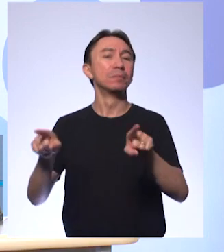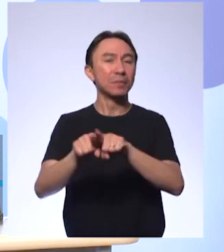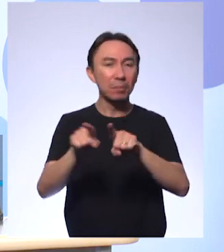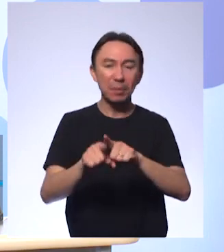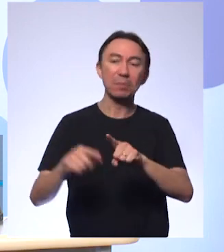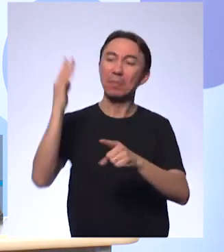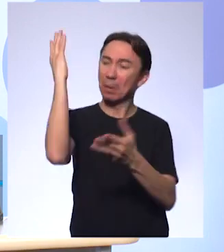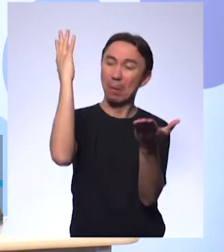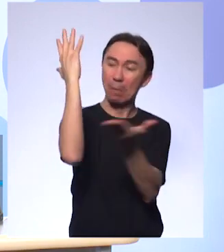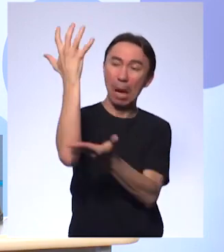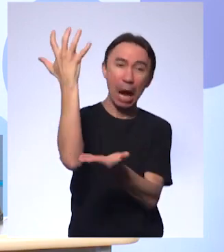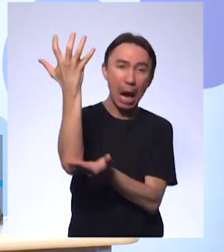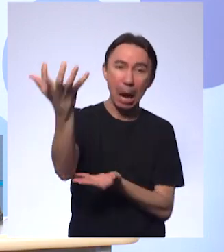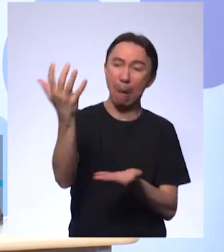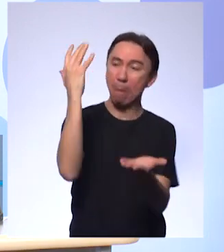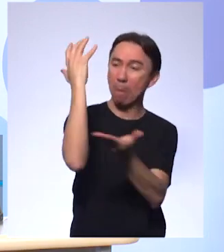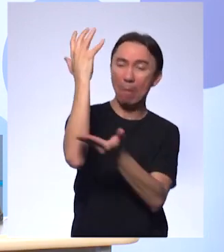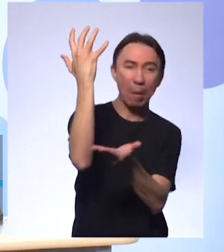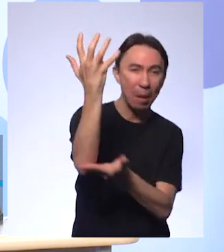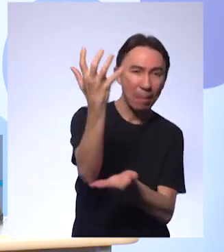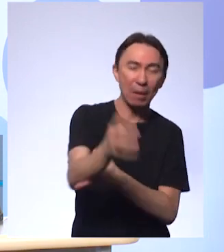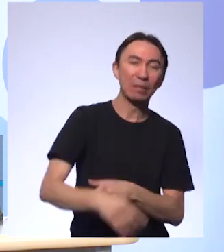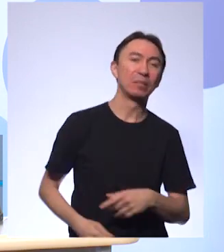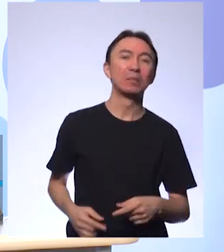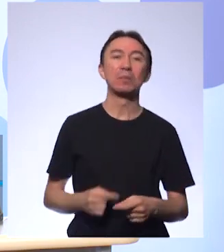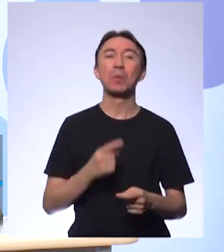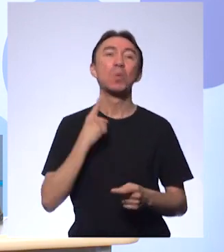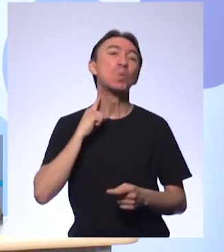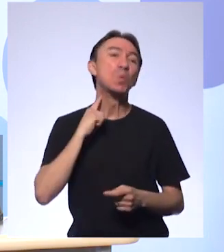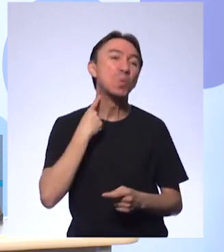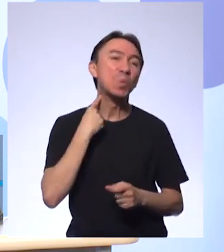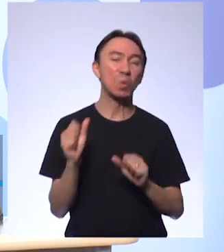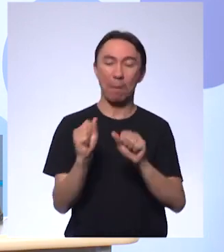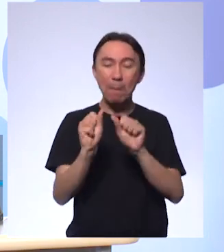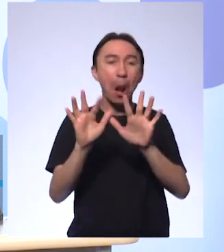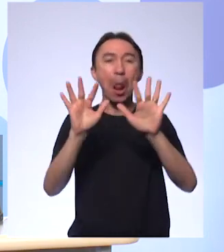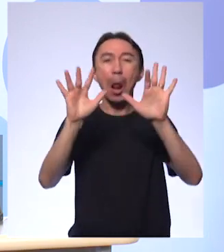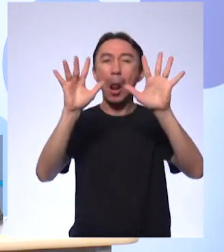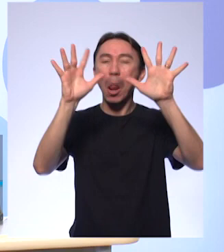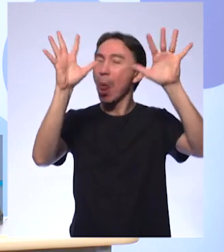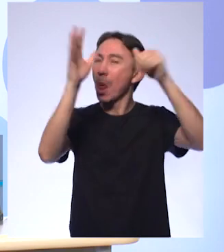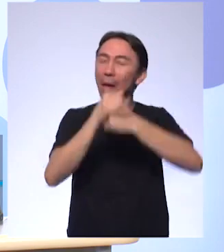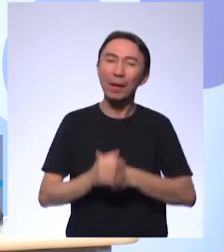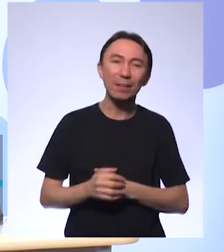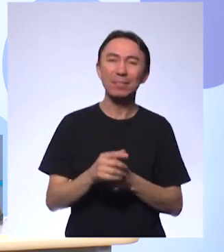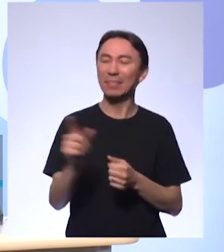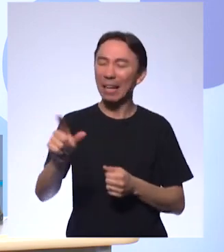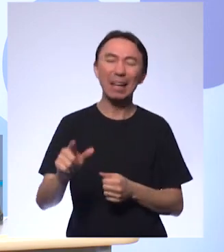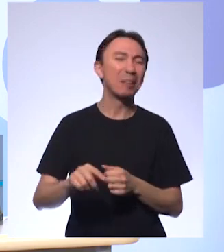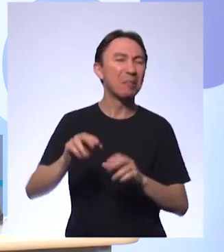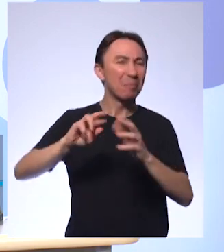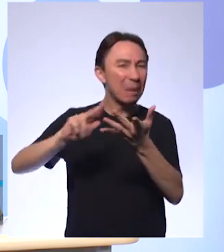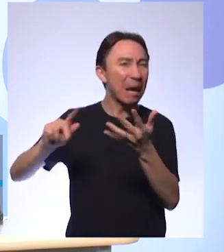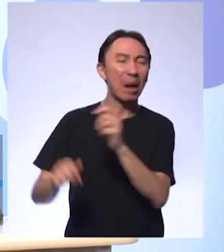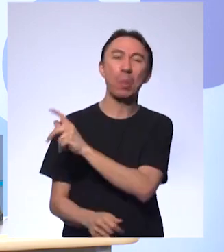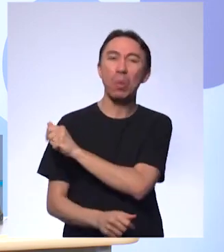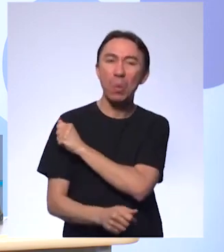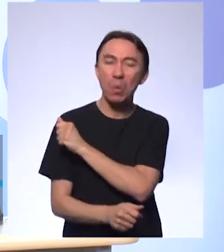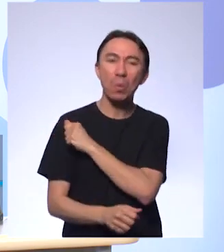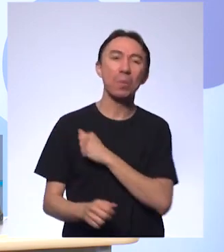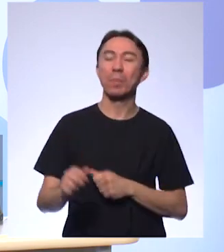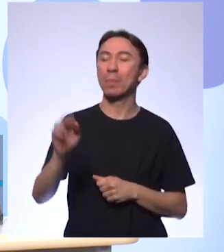poluição o João Paulo também, Ana Clara, Ana Beatriz colocou isso também